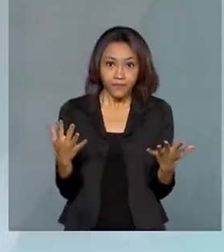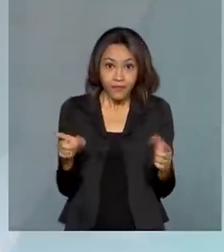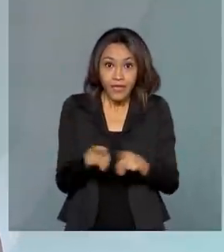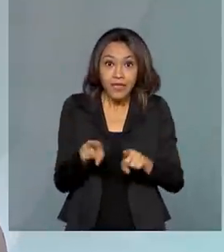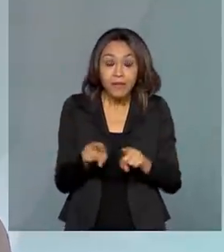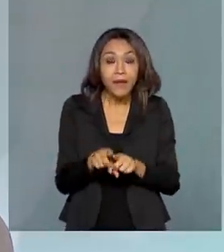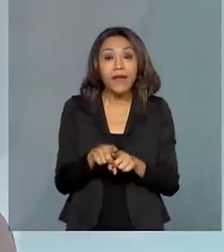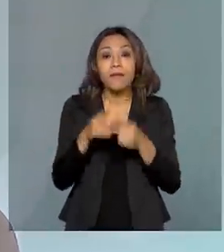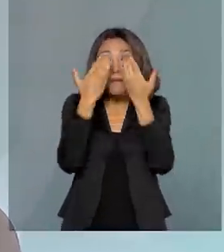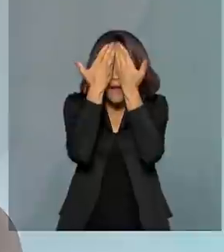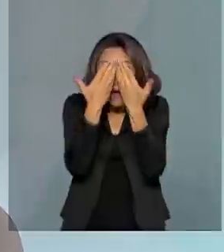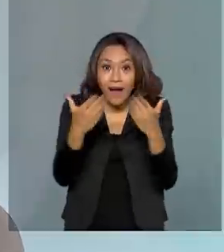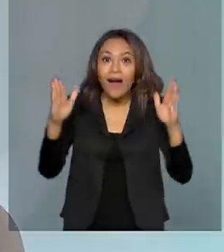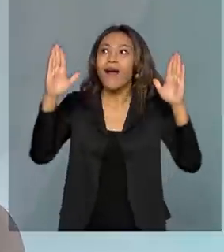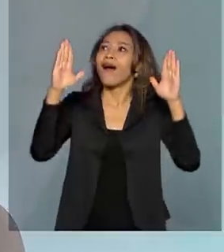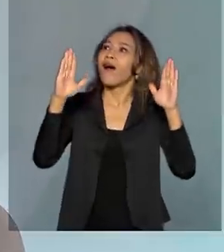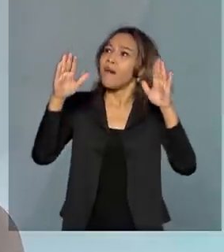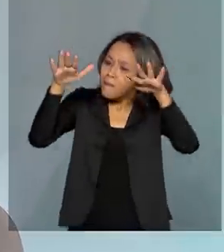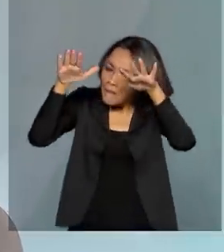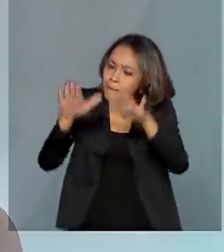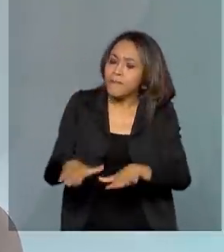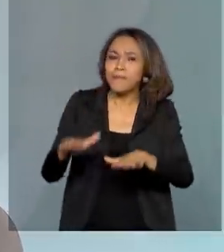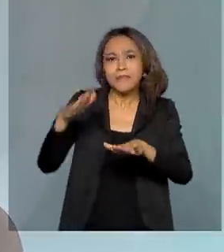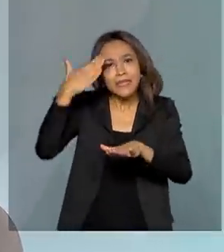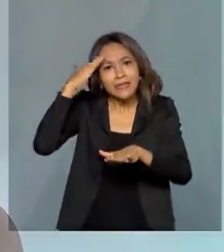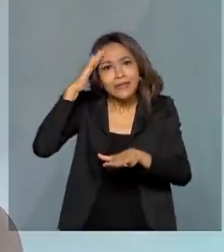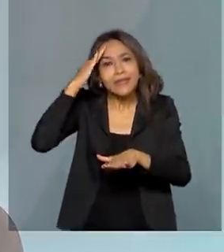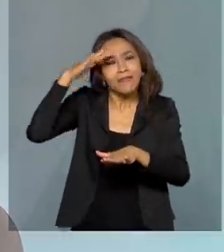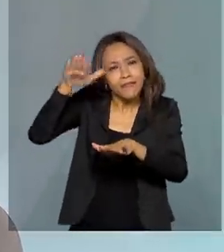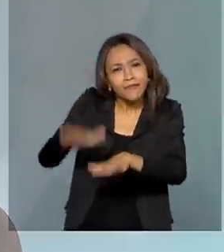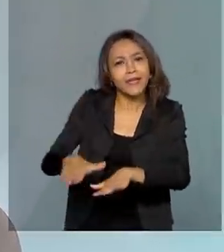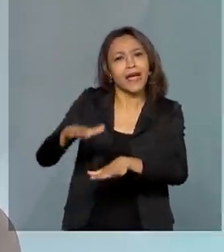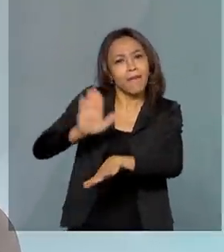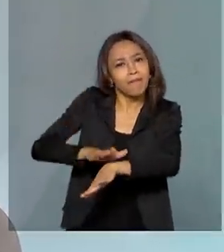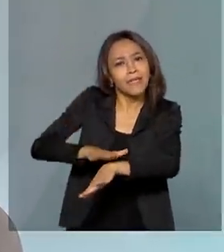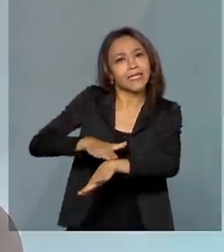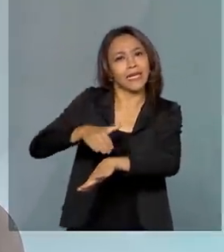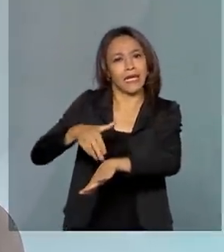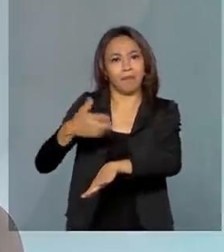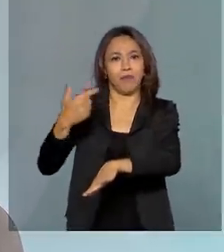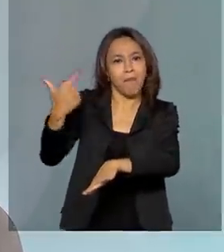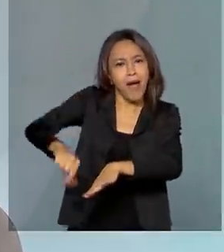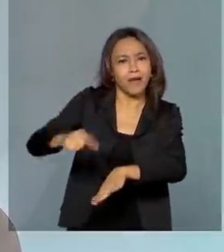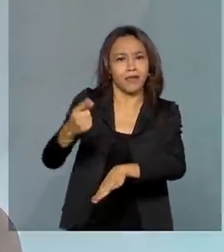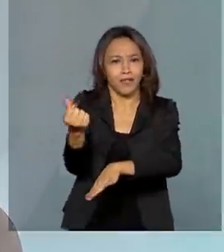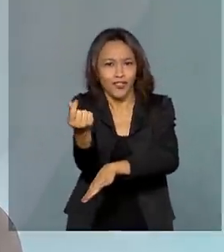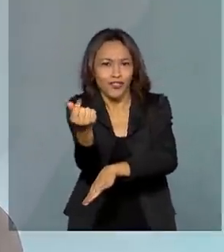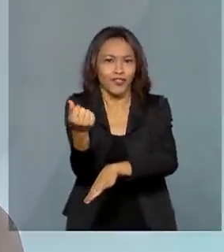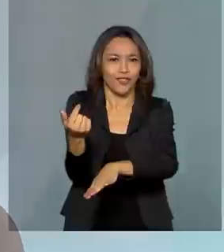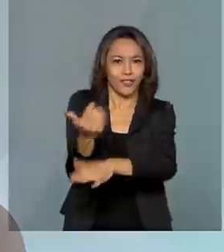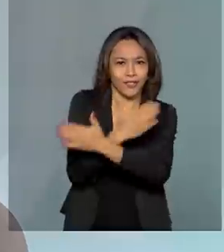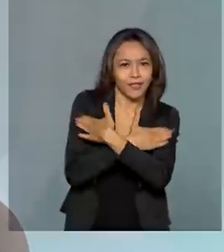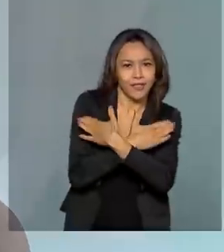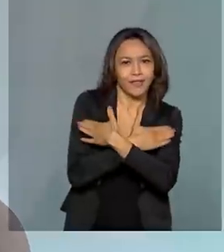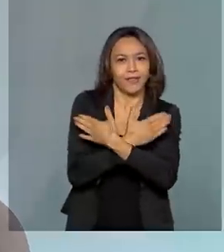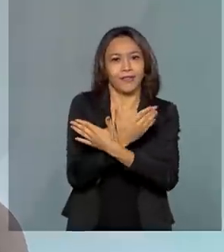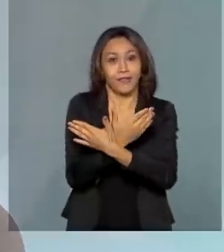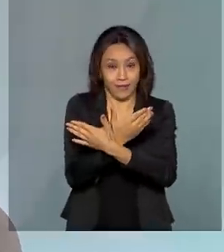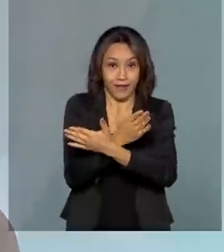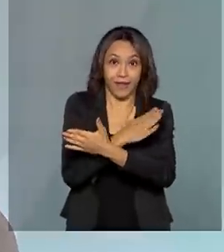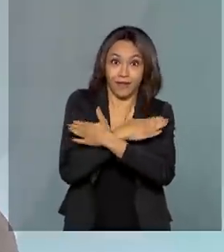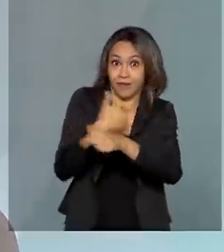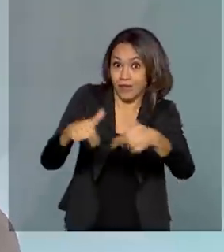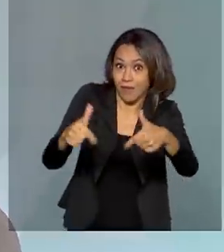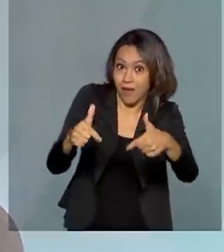Aumentar, ampliar um pouco mais a sua permanência naquele destino, trazendo mais emprego, trazendo mais renda. Isso é muito importante e é o nosso